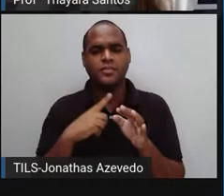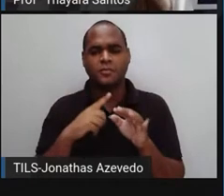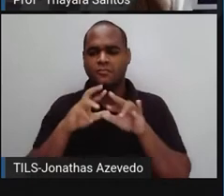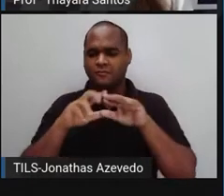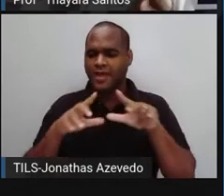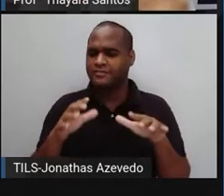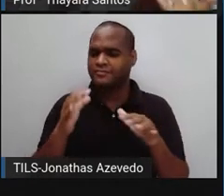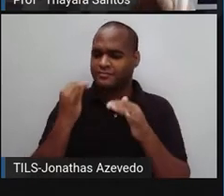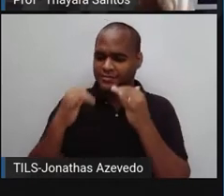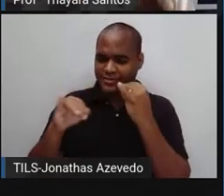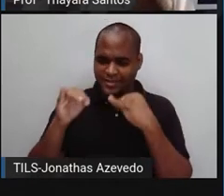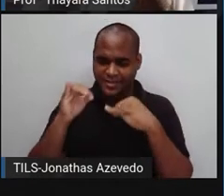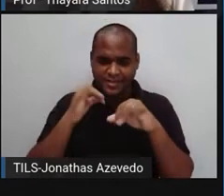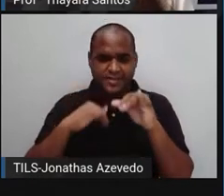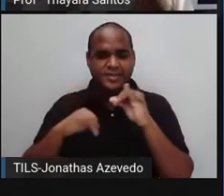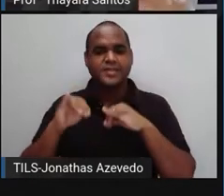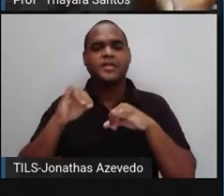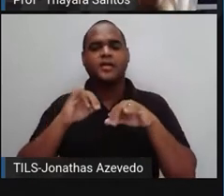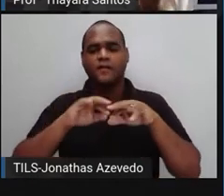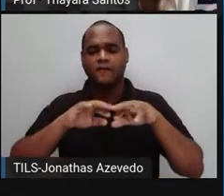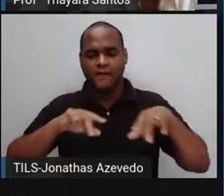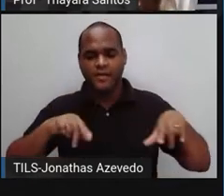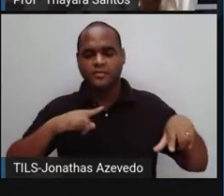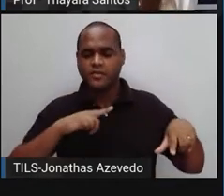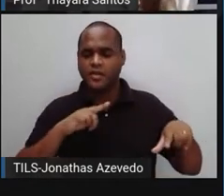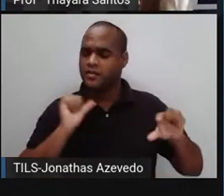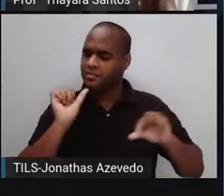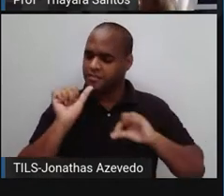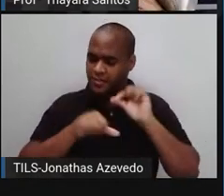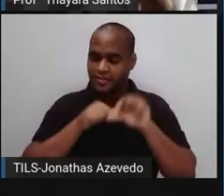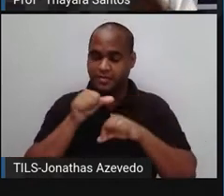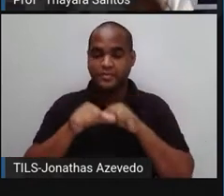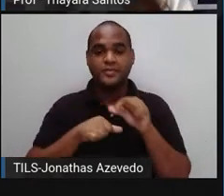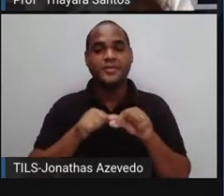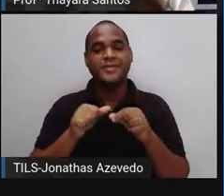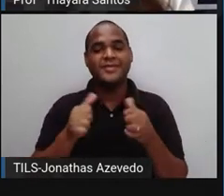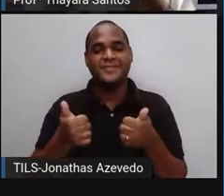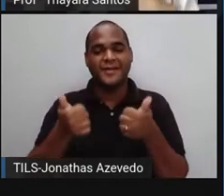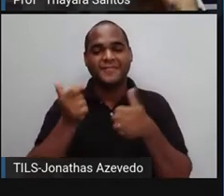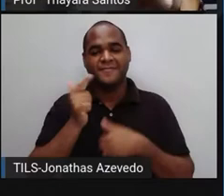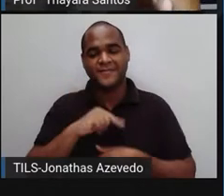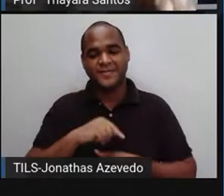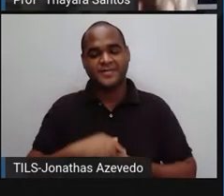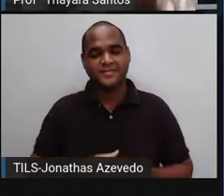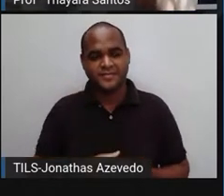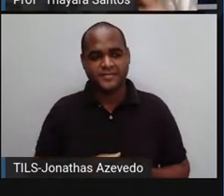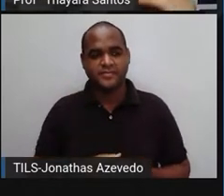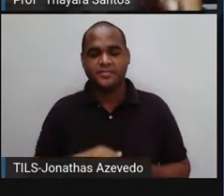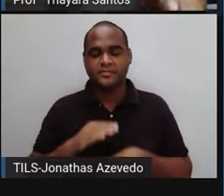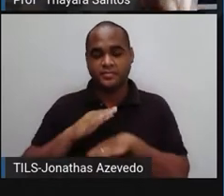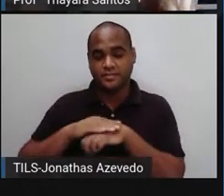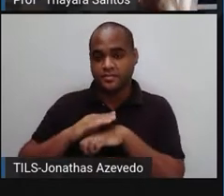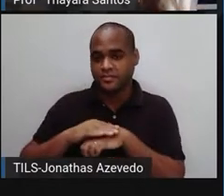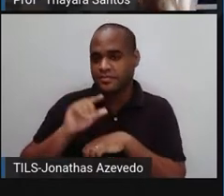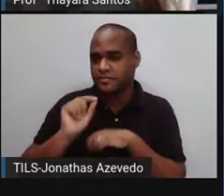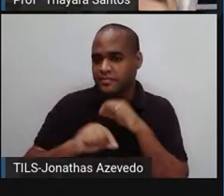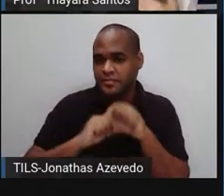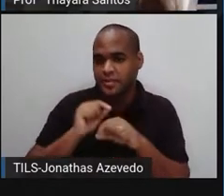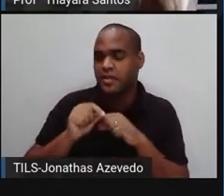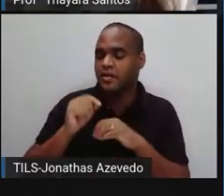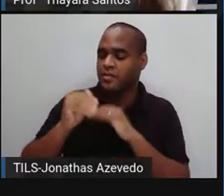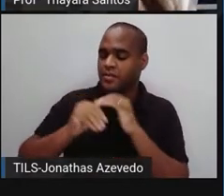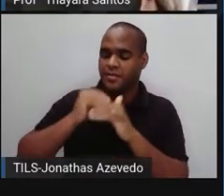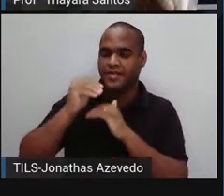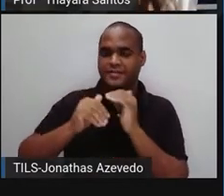nutrientes, eles são reaproveitados. E isso é o que a gente chama de ciclagem dos nutrientes. Quem atua nesse processo?